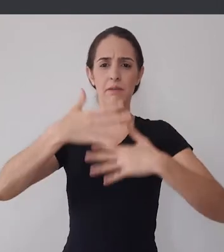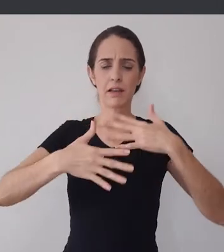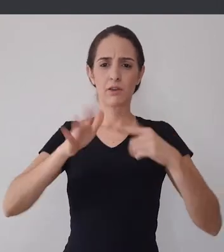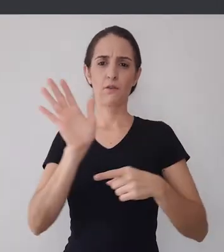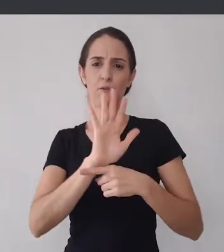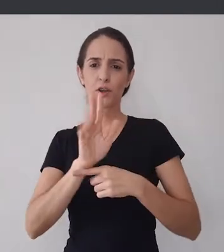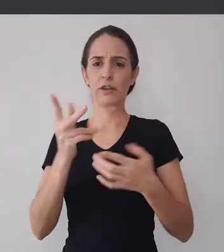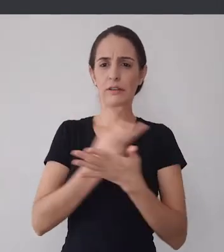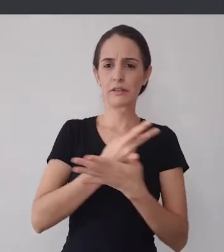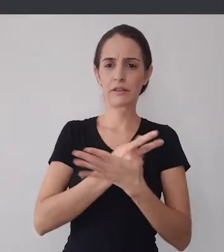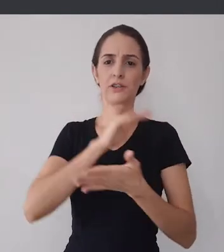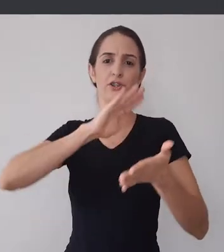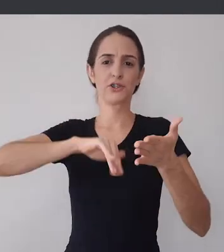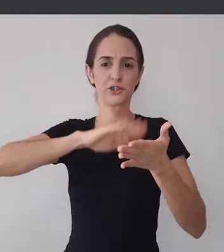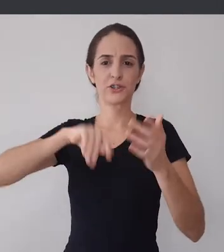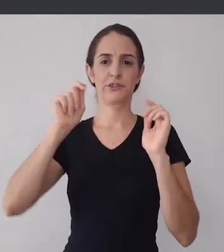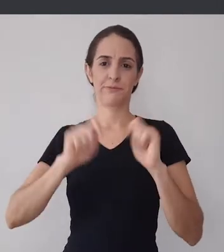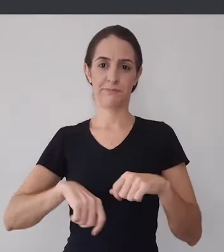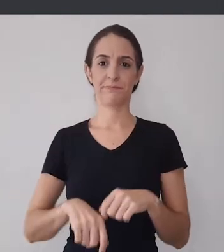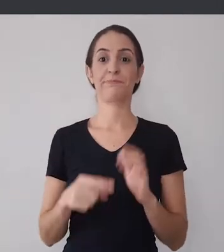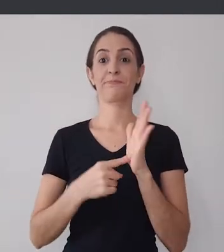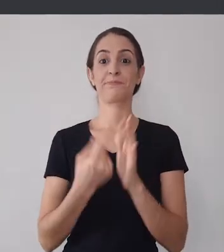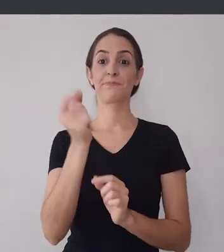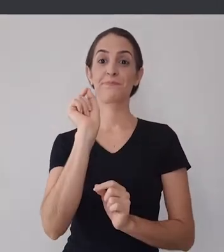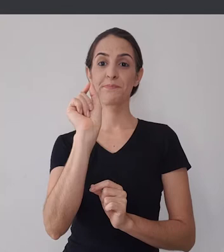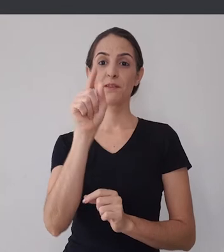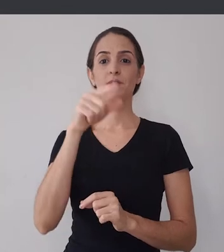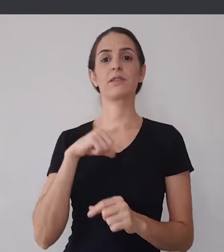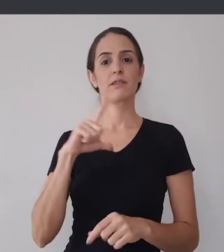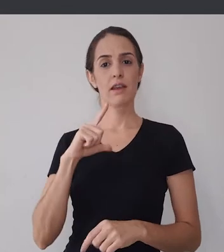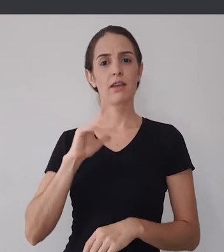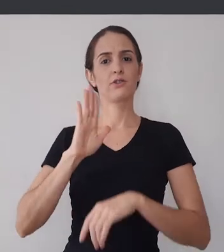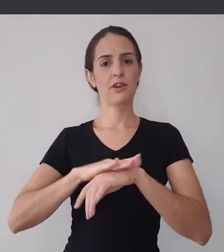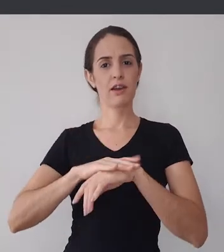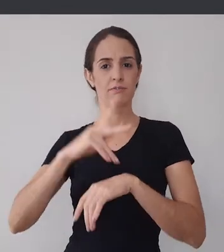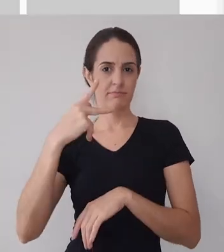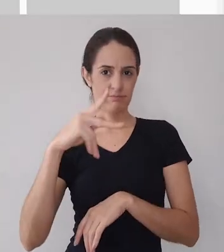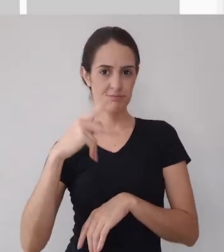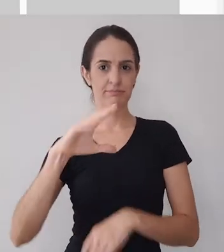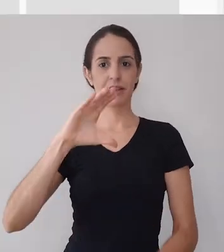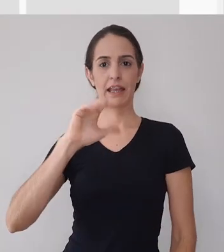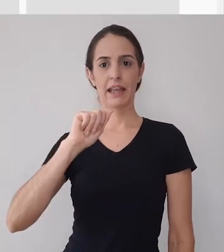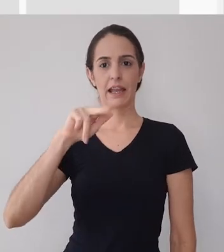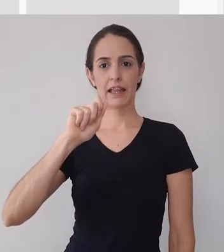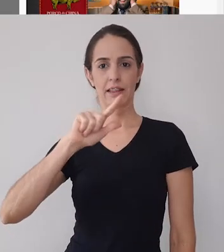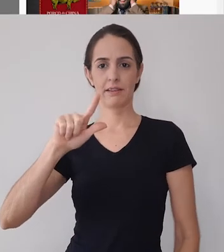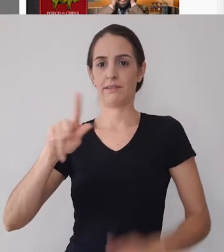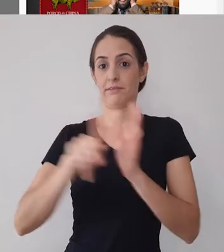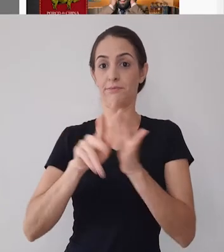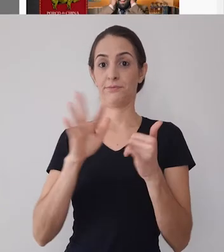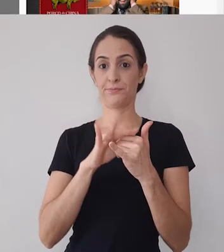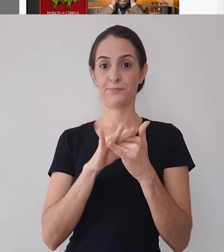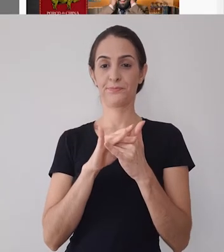possam atrapalhar o seu vídeo a primeira coisa que você vai fazer é acessar o seu canal do youtube tá